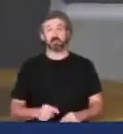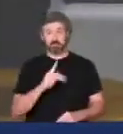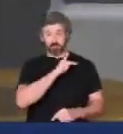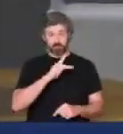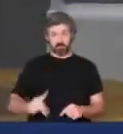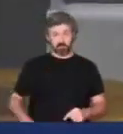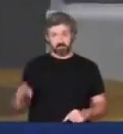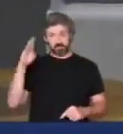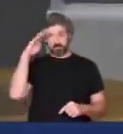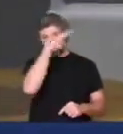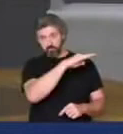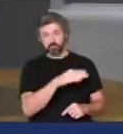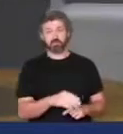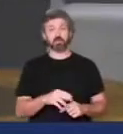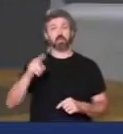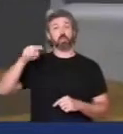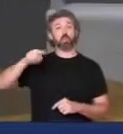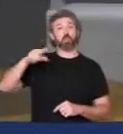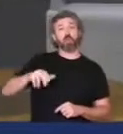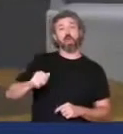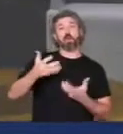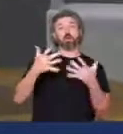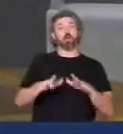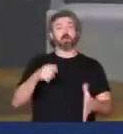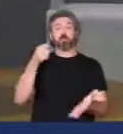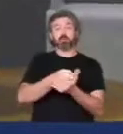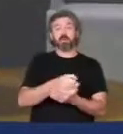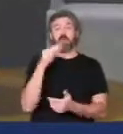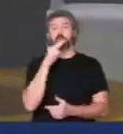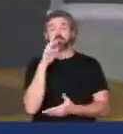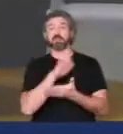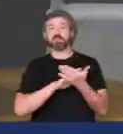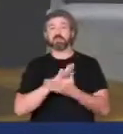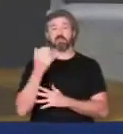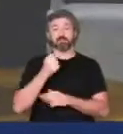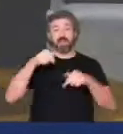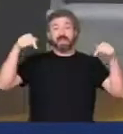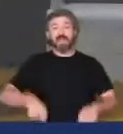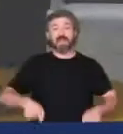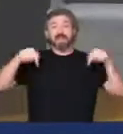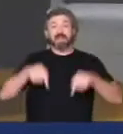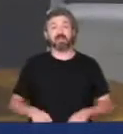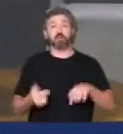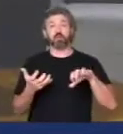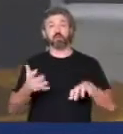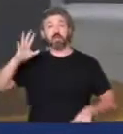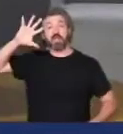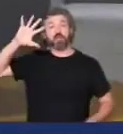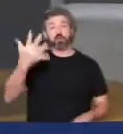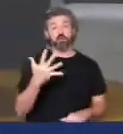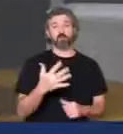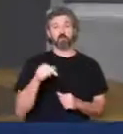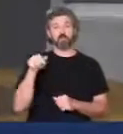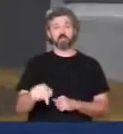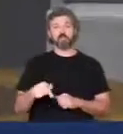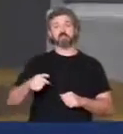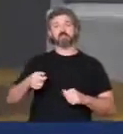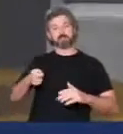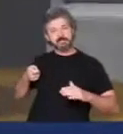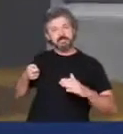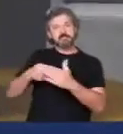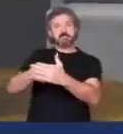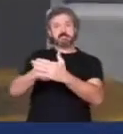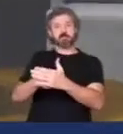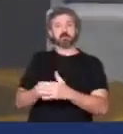presidente Bolsonaro nunca quis pagar o auxílio emergencial foi esta casa que enfrentou o debate que empurrou